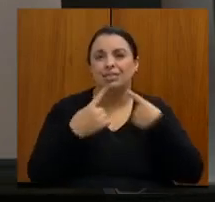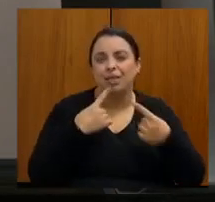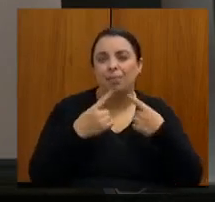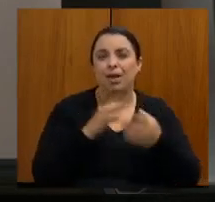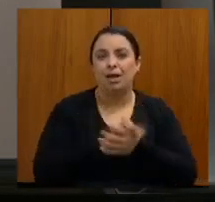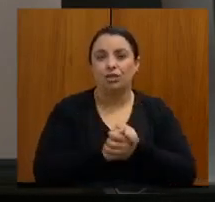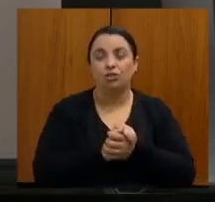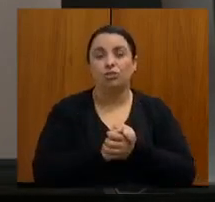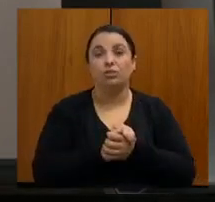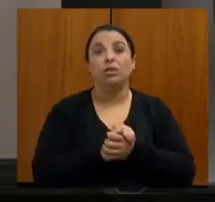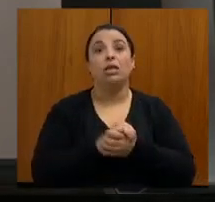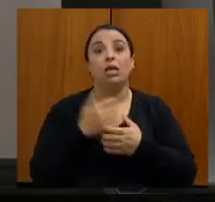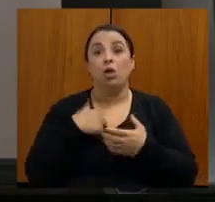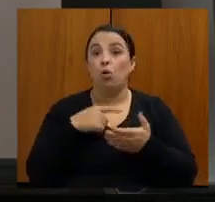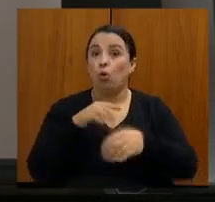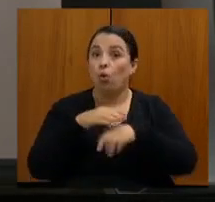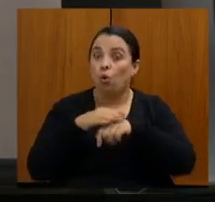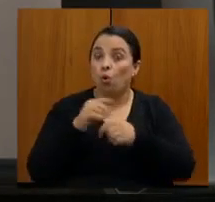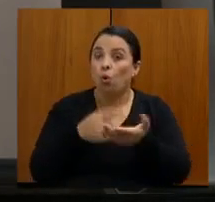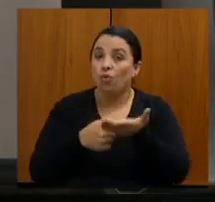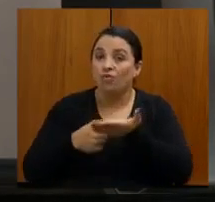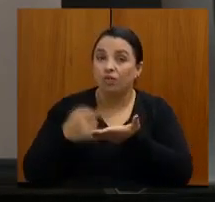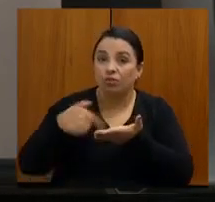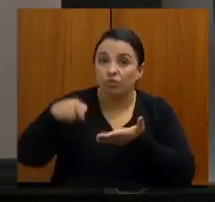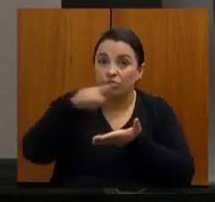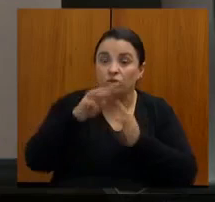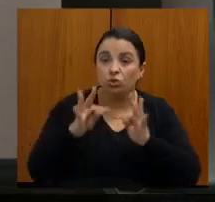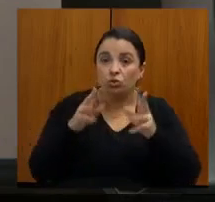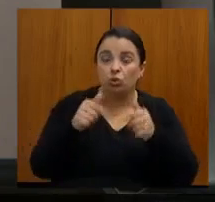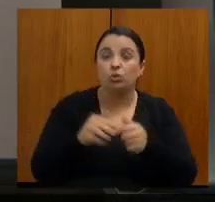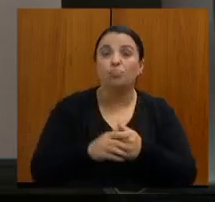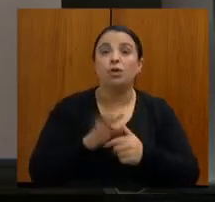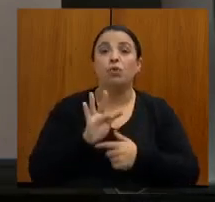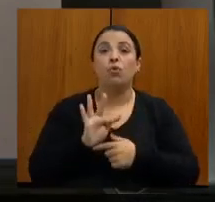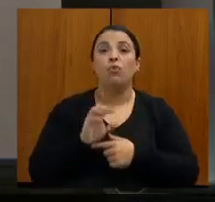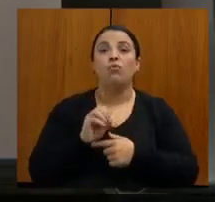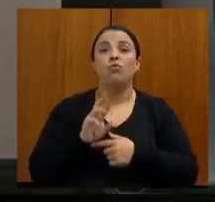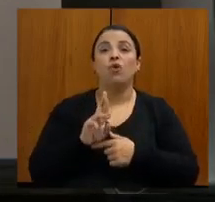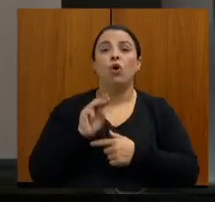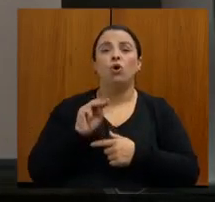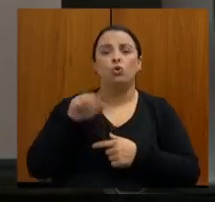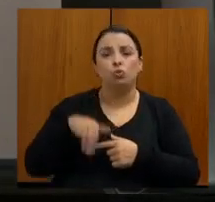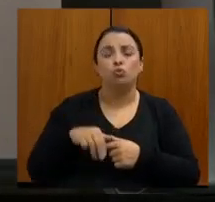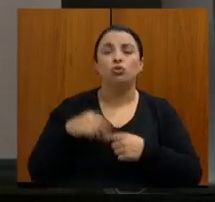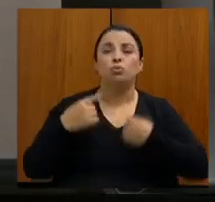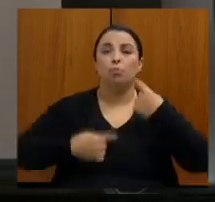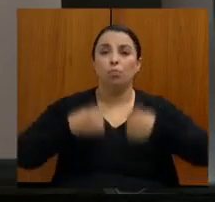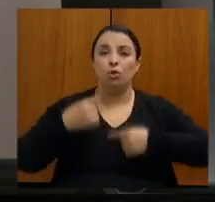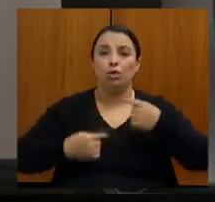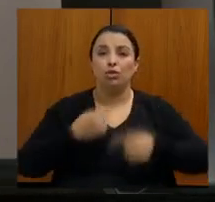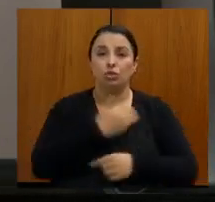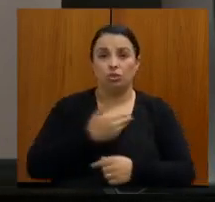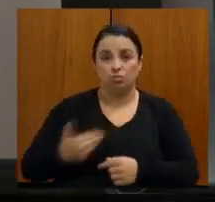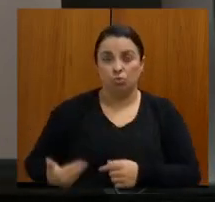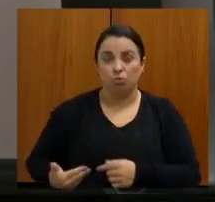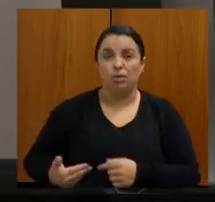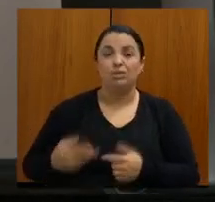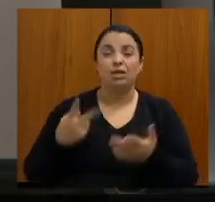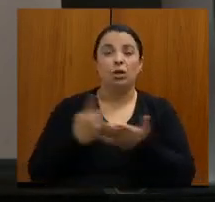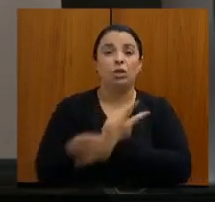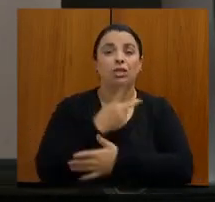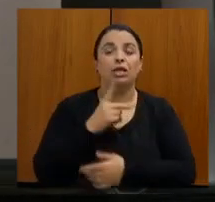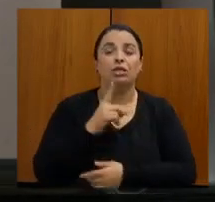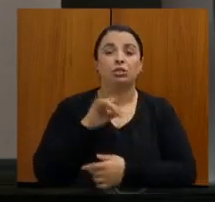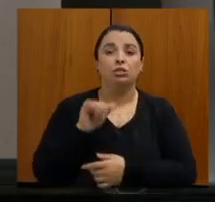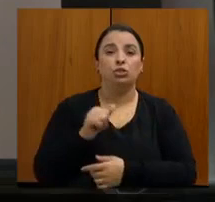aqui convidando todos vocês para o nosso Fórum de Políticas Públicas, que vai ser dia 24 de maio, esse mês, é uma terça-feira à